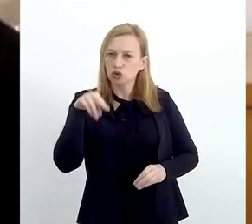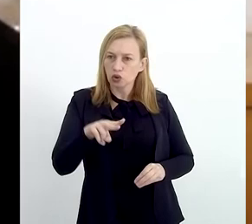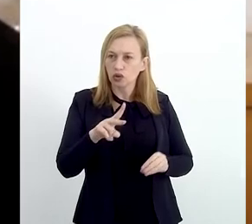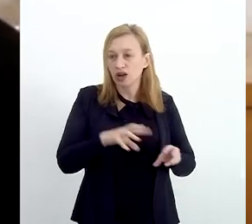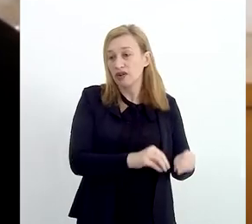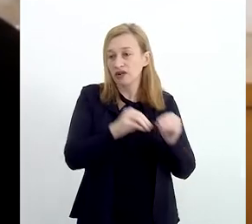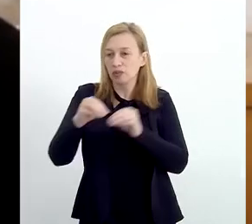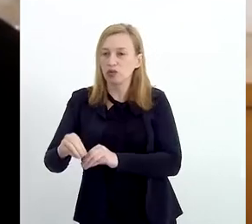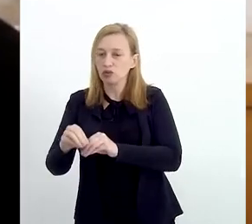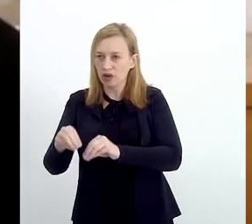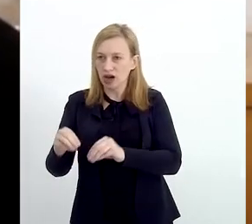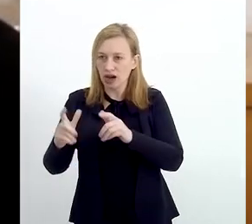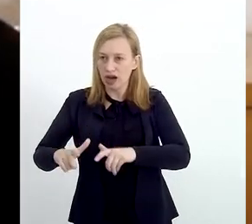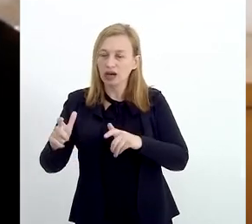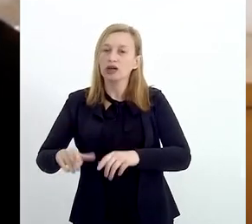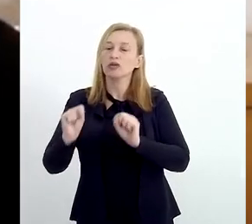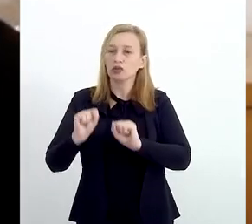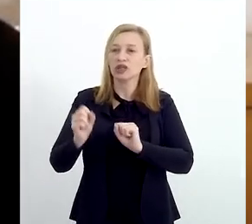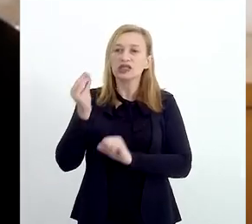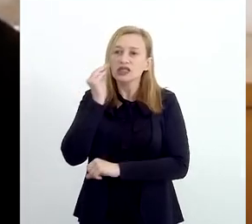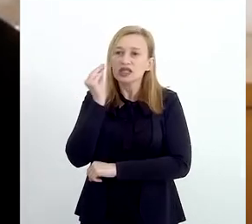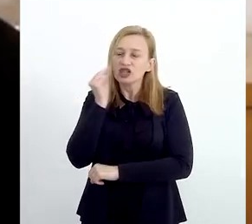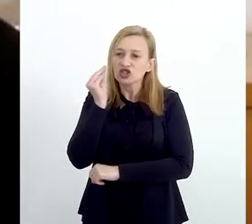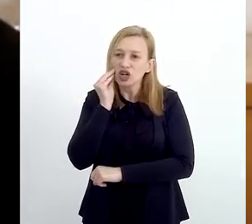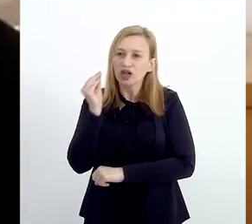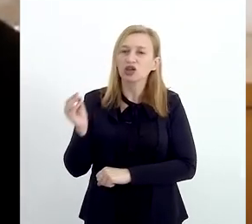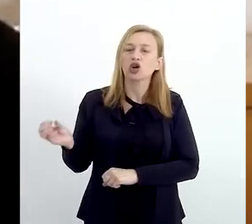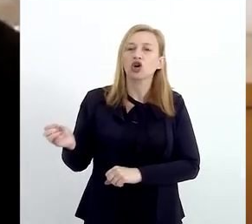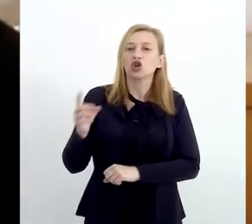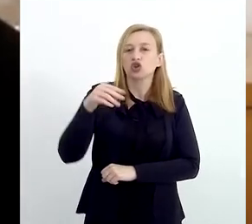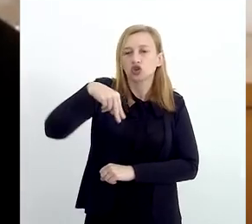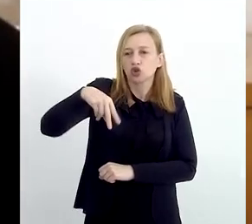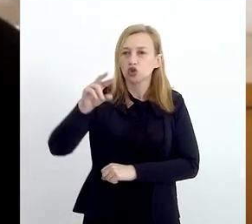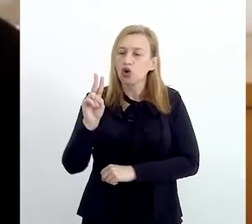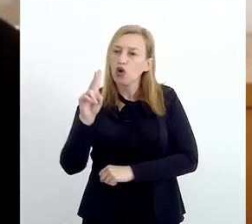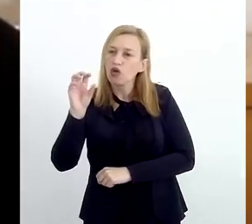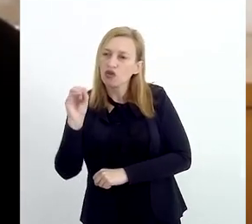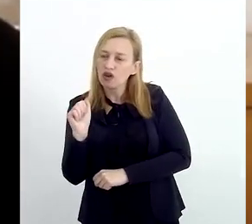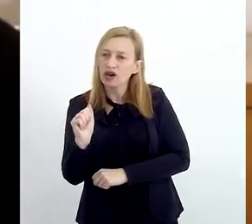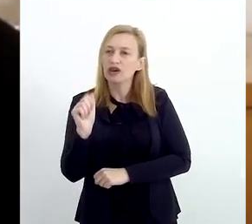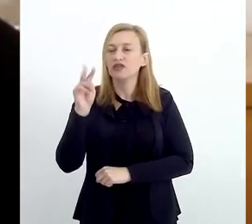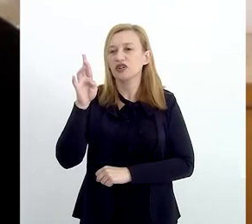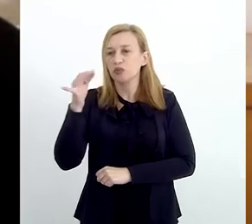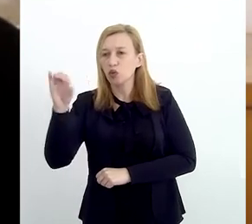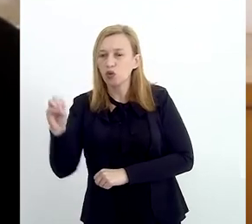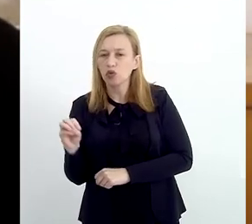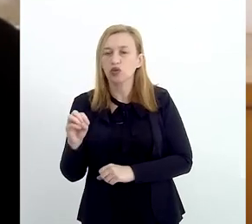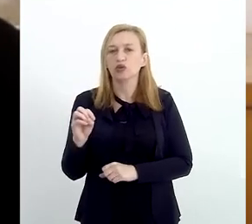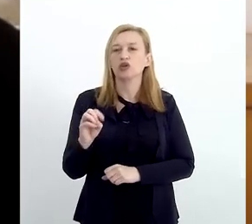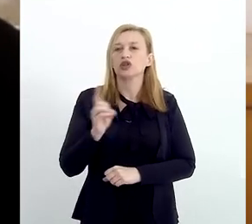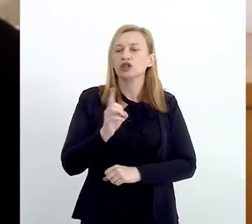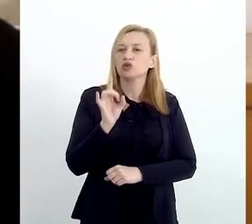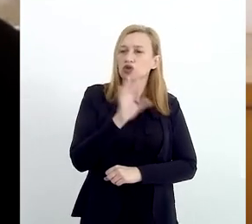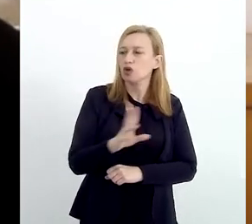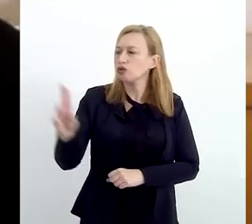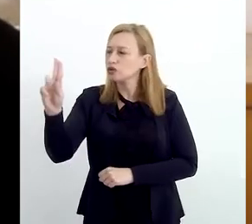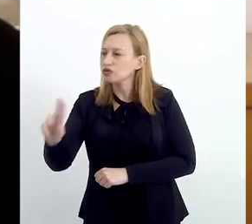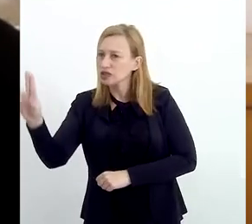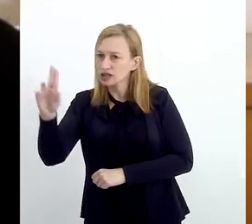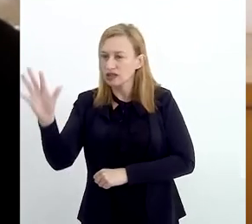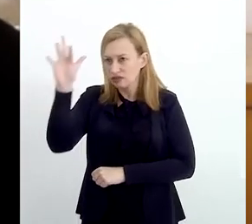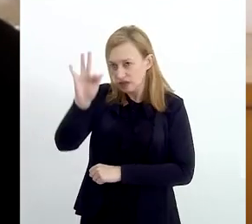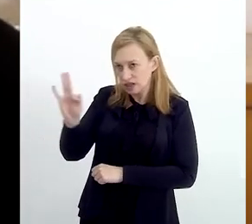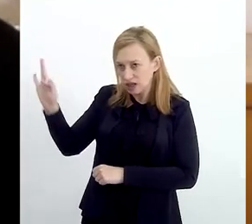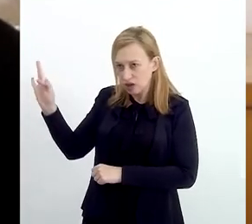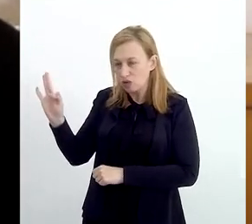um ambiente onde ele pudesse ser adequadamente testado. Nova Friburgo é não só um dos campos